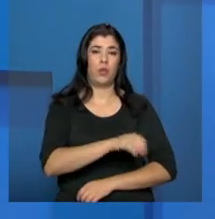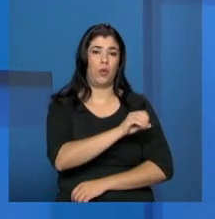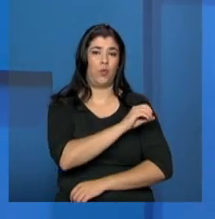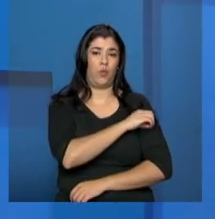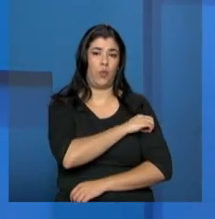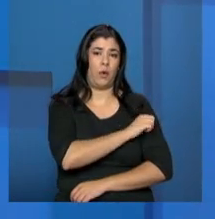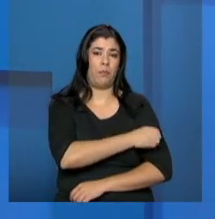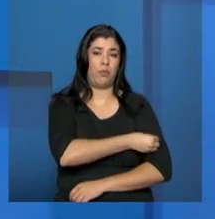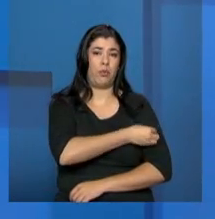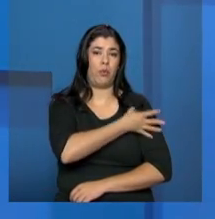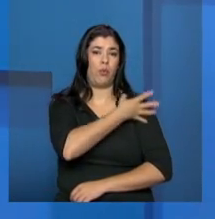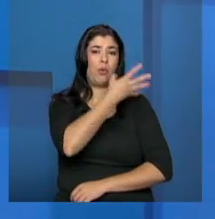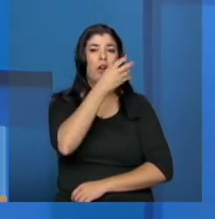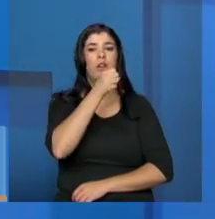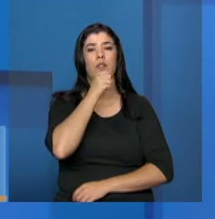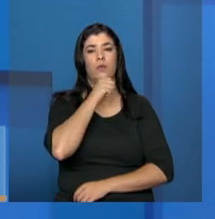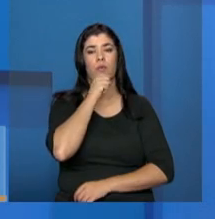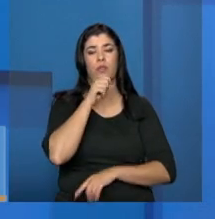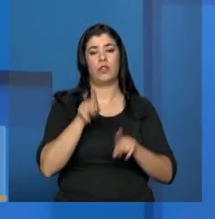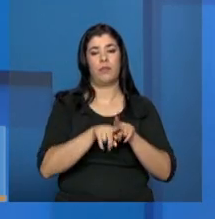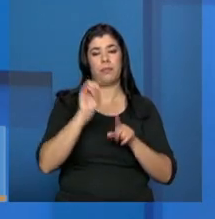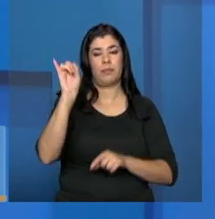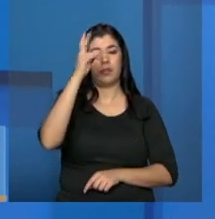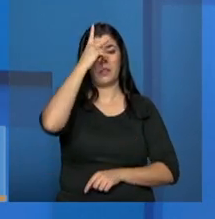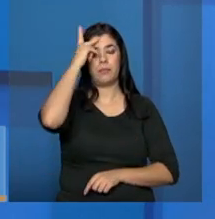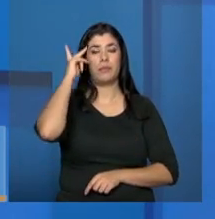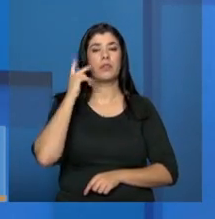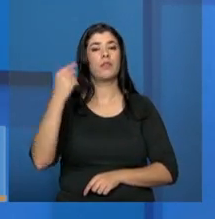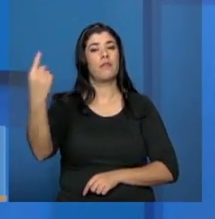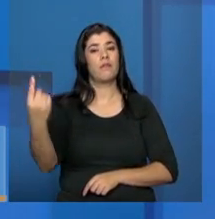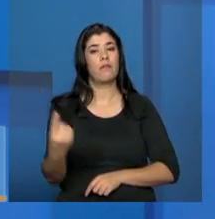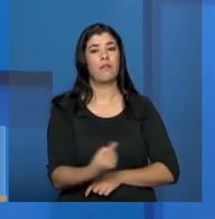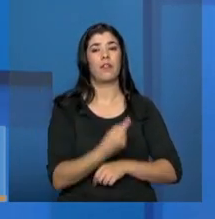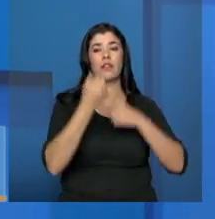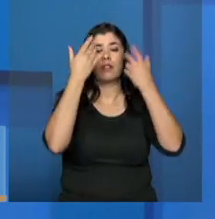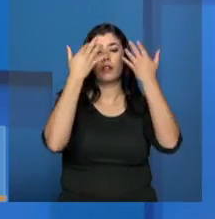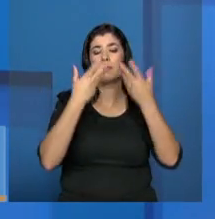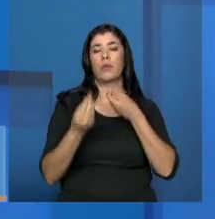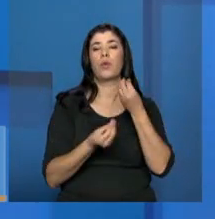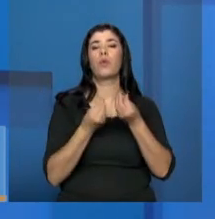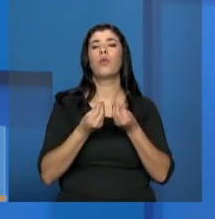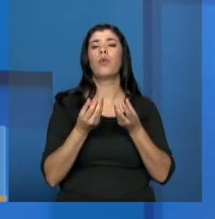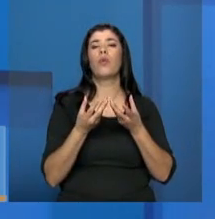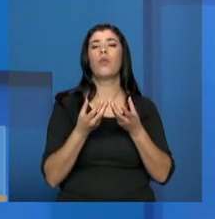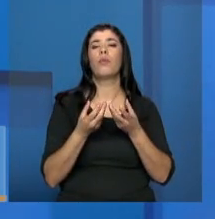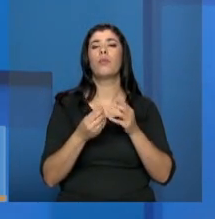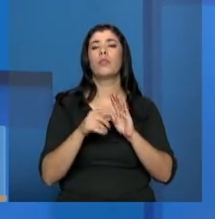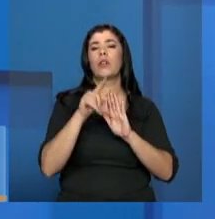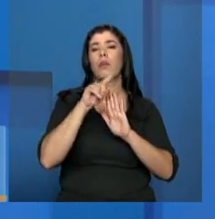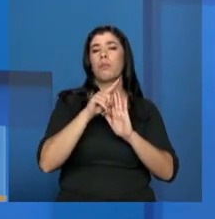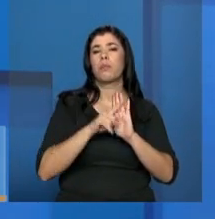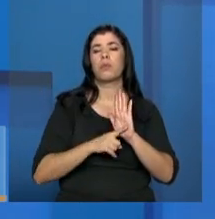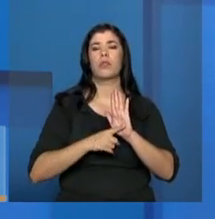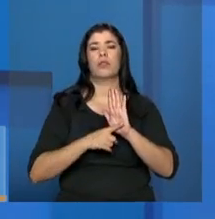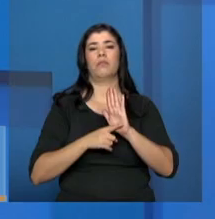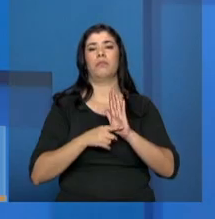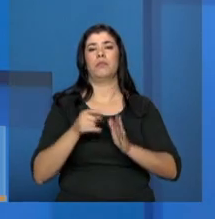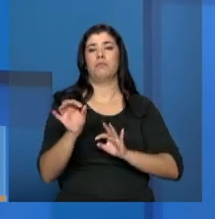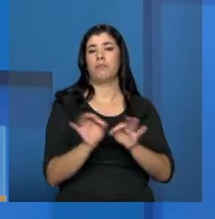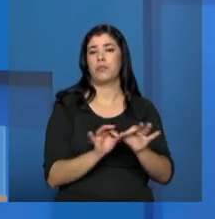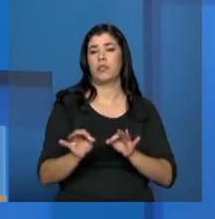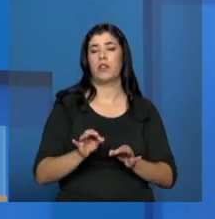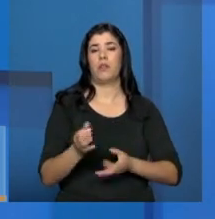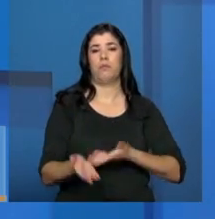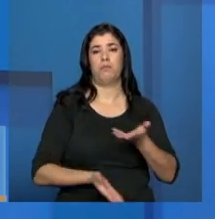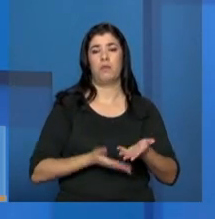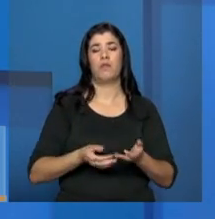Então, é importante que essas pessoas venham dizer como estão os serviços, os programas, projetos, se atendem, qual a